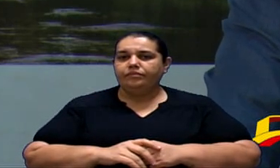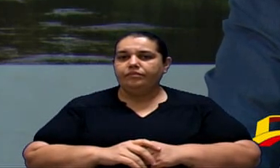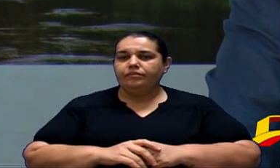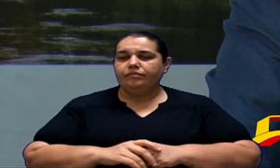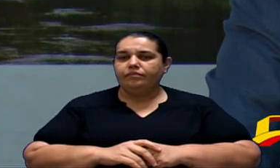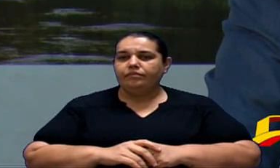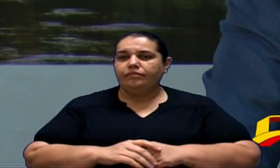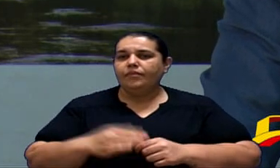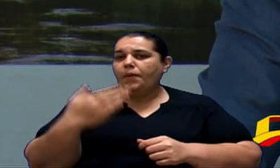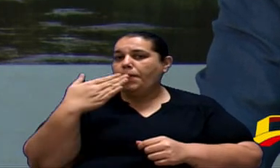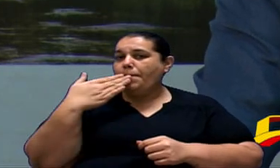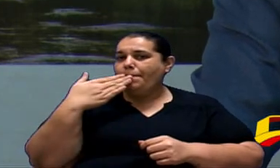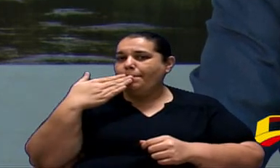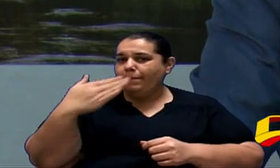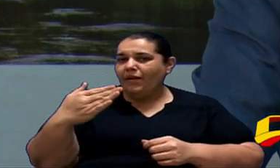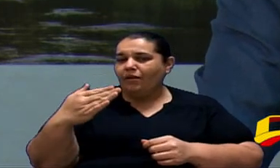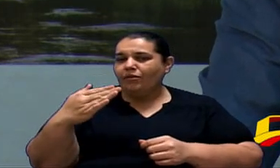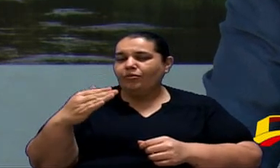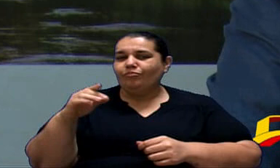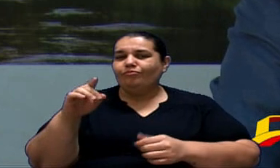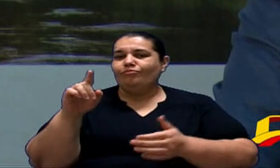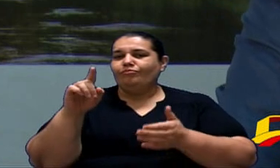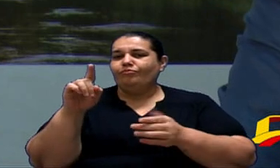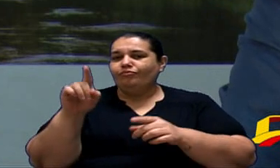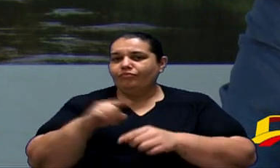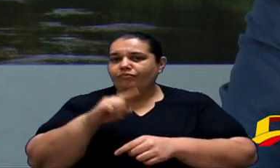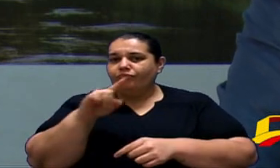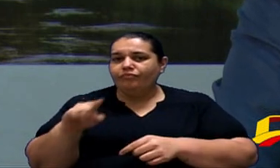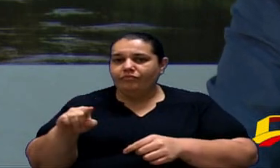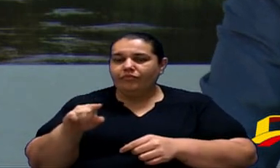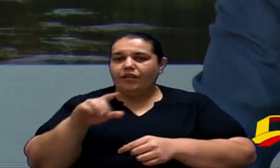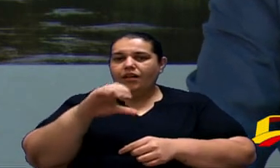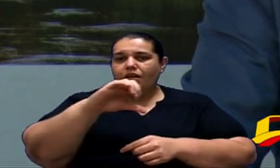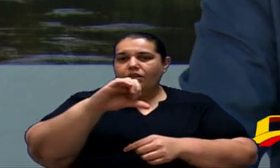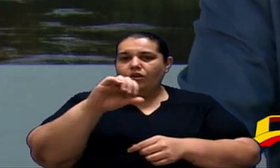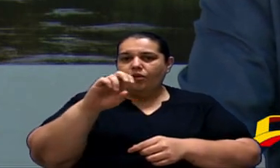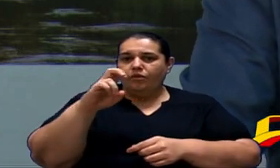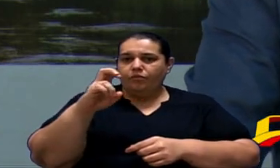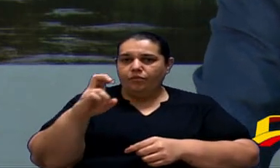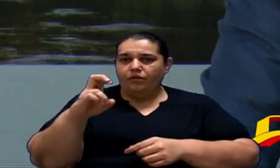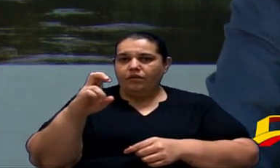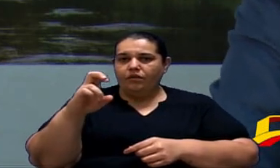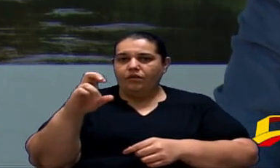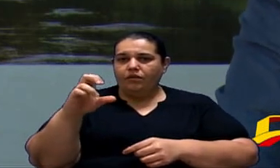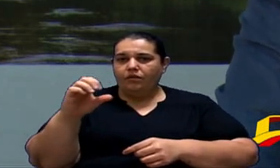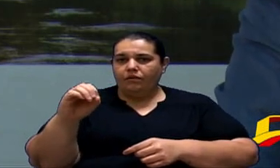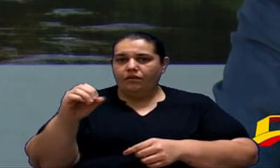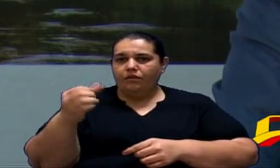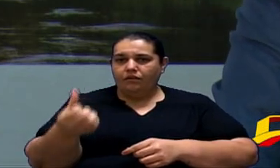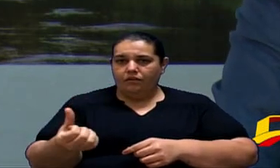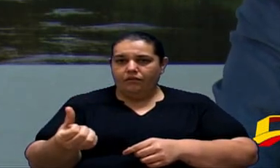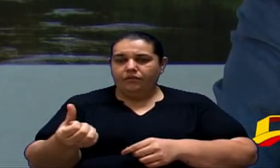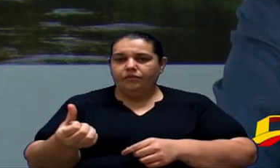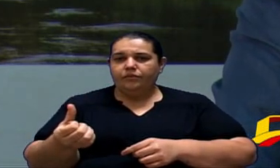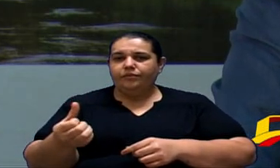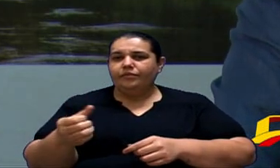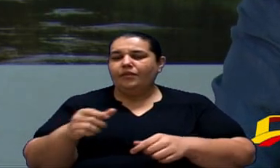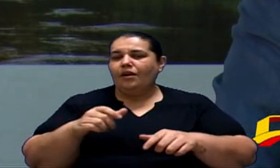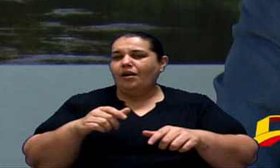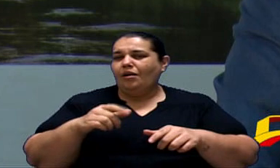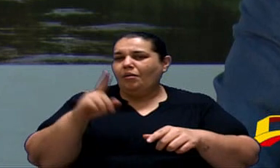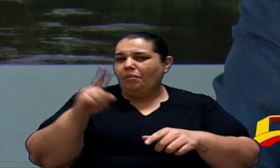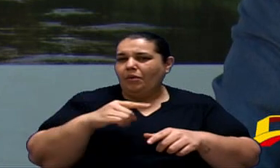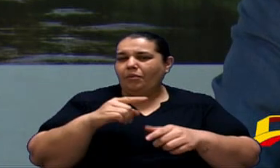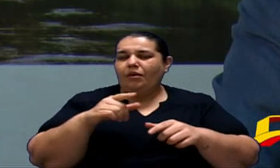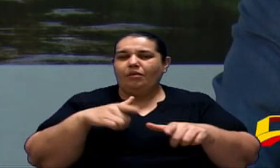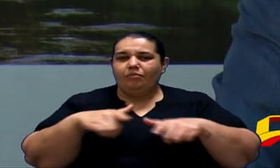Com o pedido De anulação Da lei 9.956 Onde proíbe O serviço Serve-se De